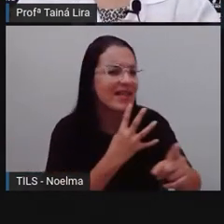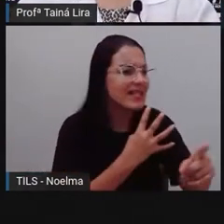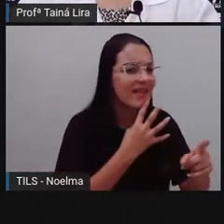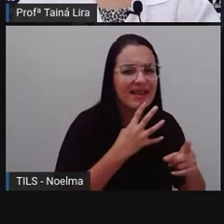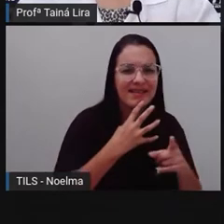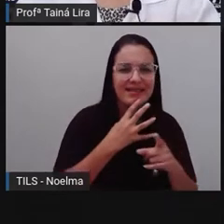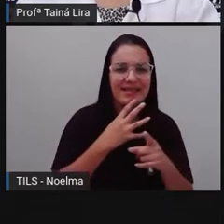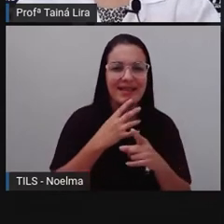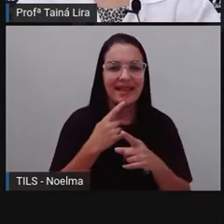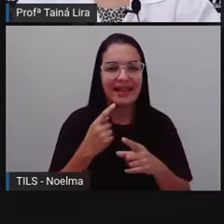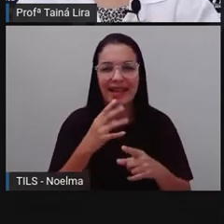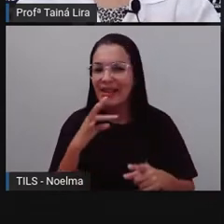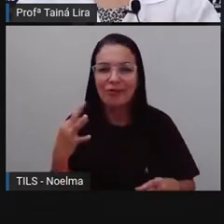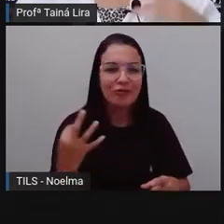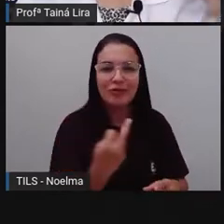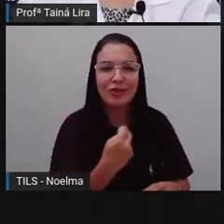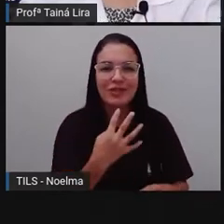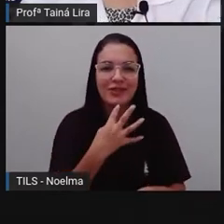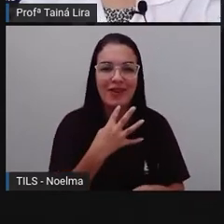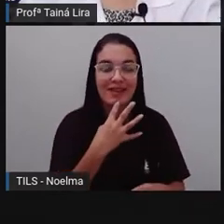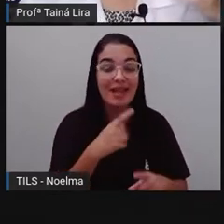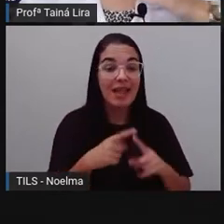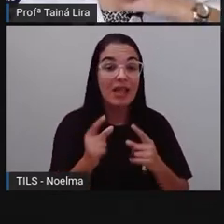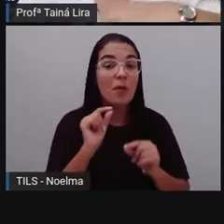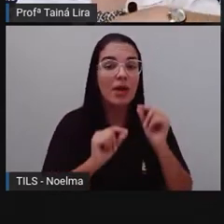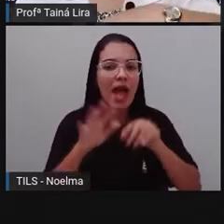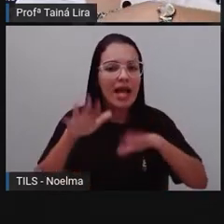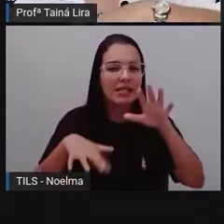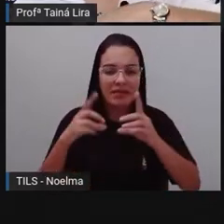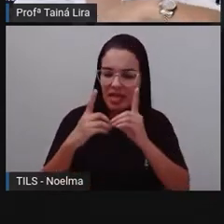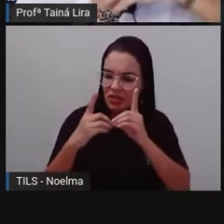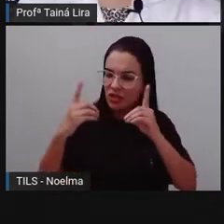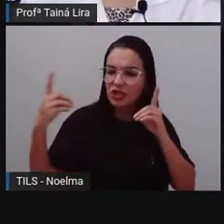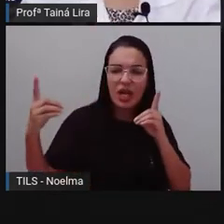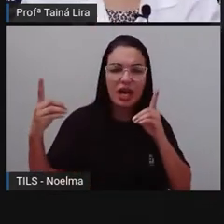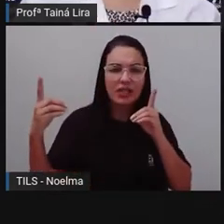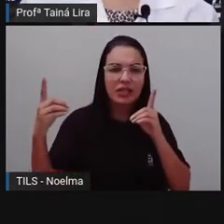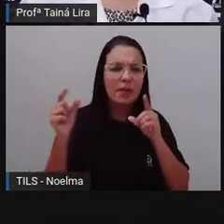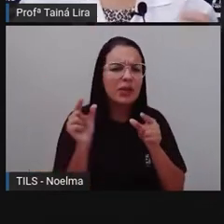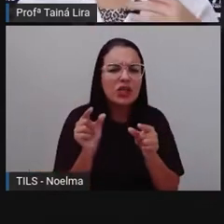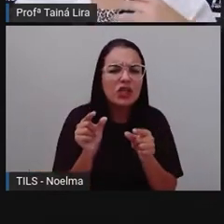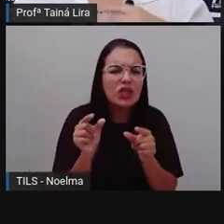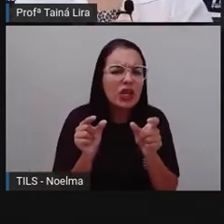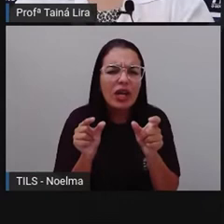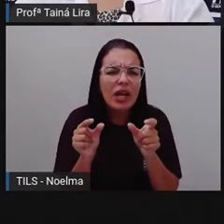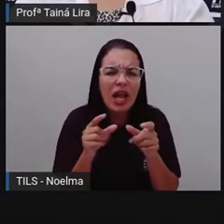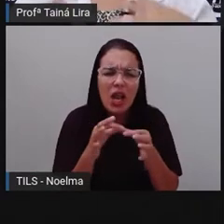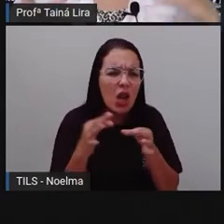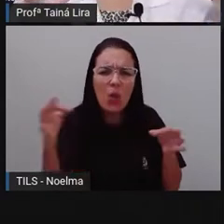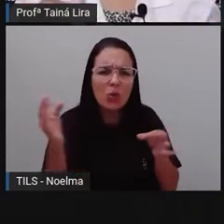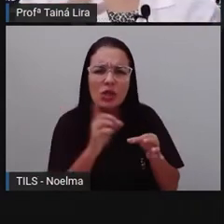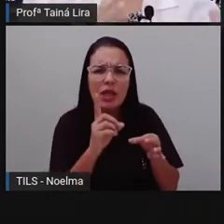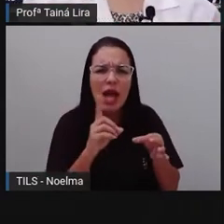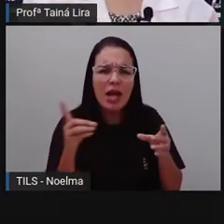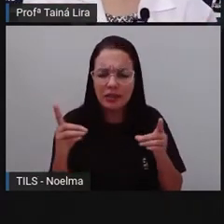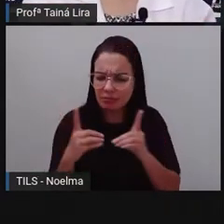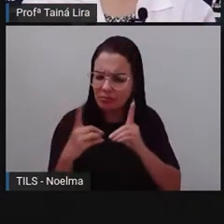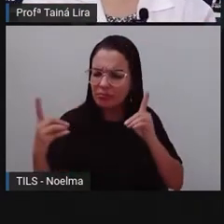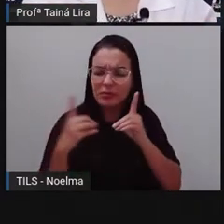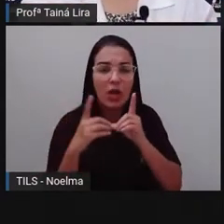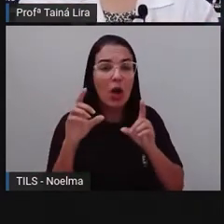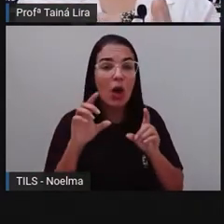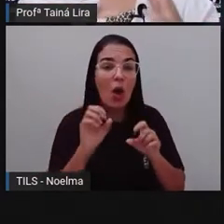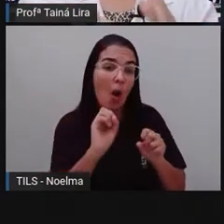às vezes a distância entre uma casa e outra é uma distância muito curta, não é verdade? Às vezes são parentes.